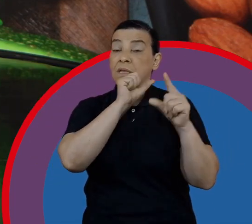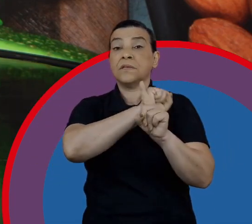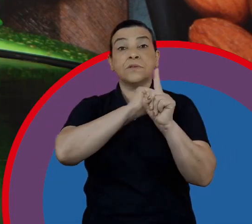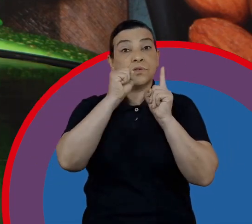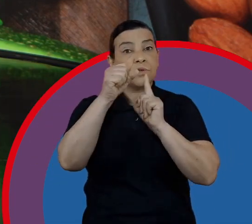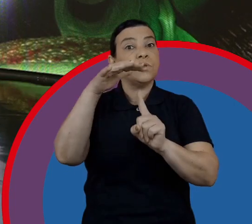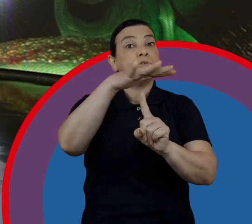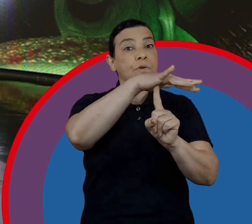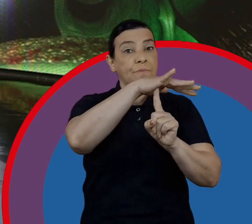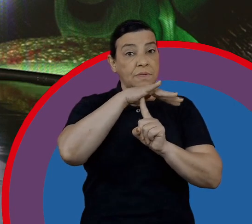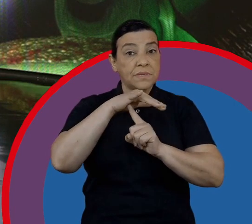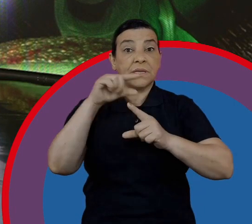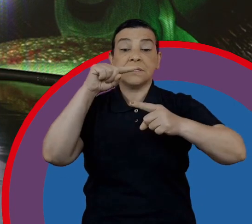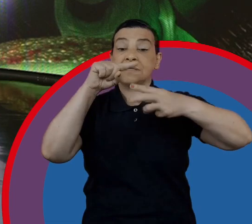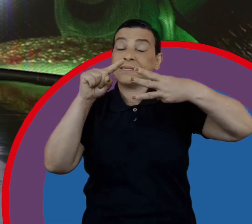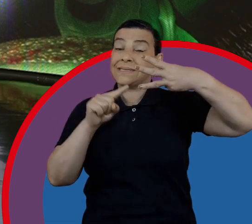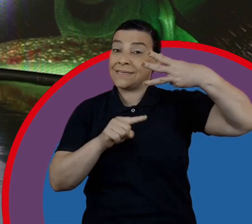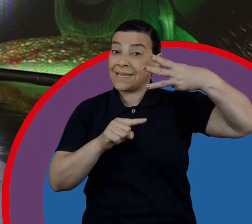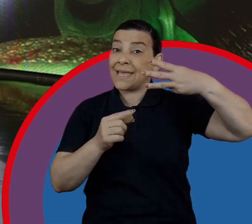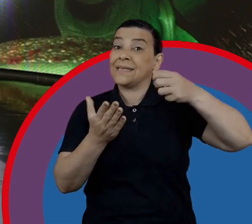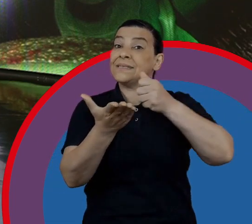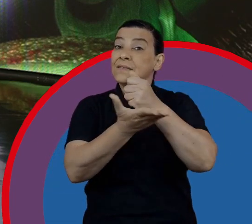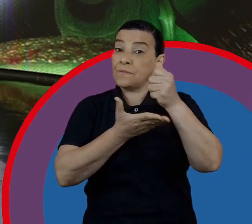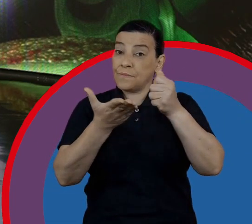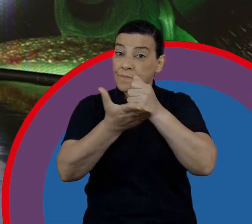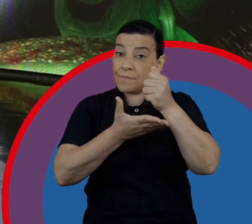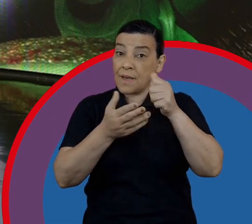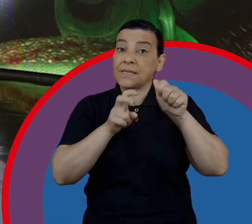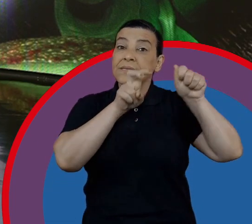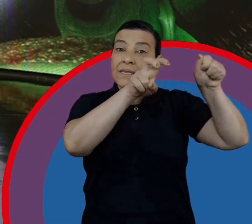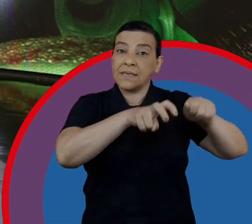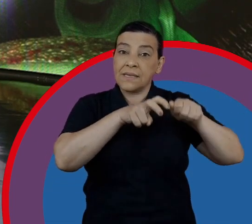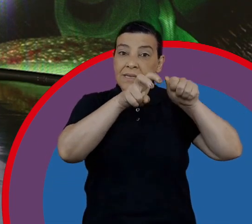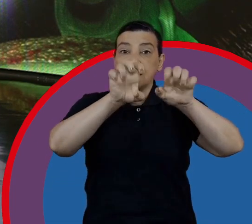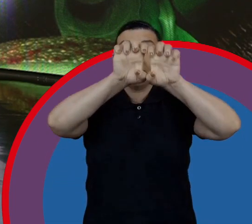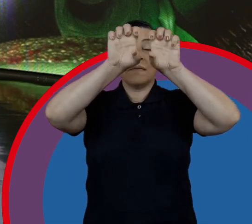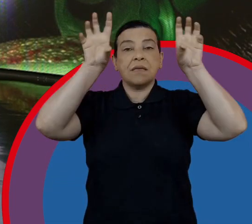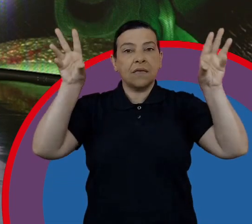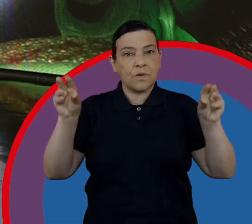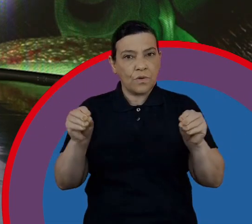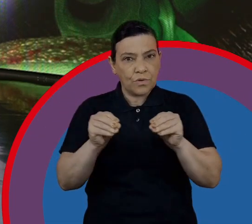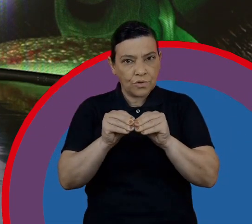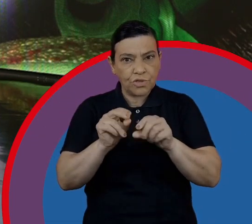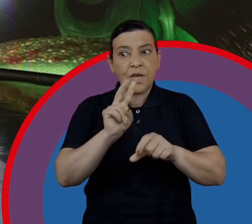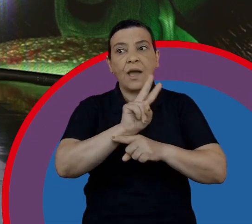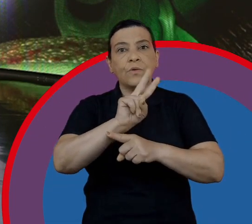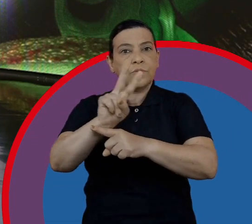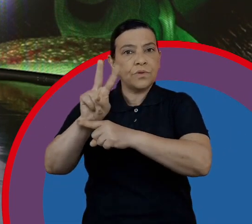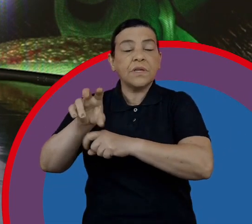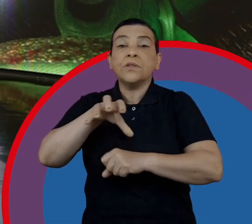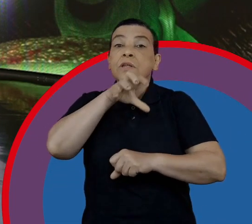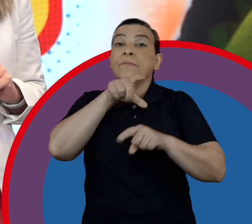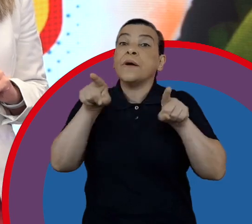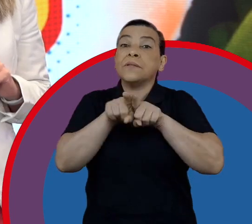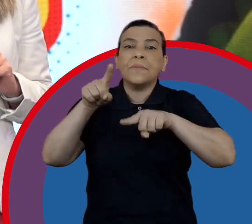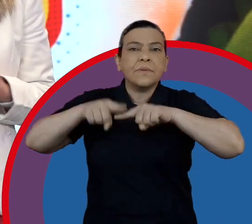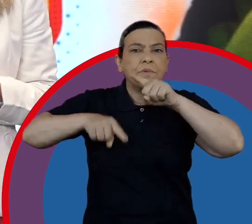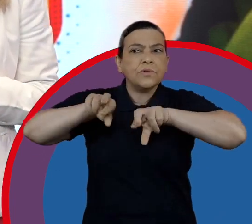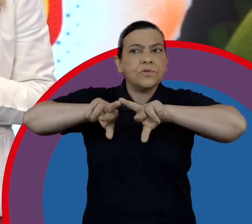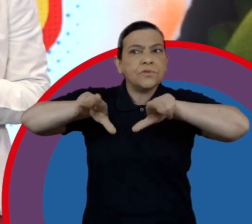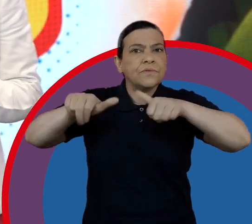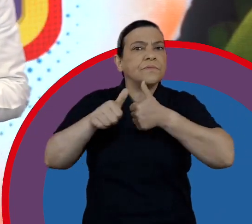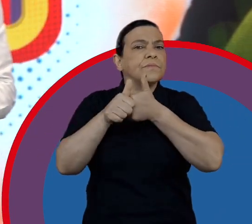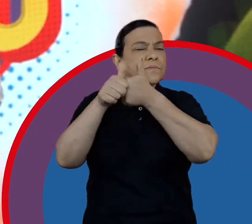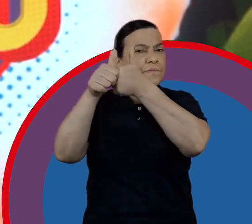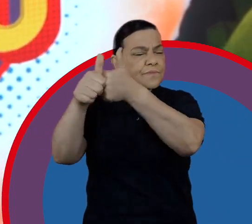socioambiental, sob três principais pilares, a agroecologia, o bem-estar animal e a rastrabilidade. E por